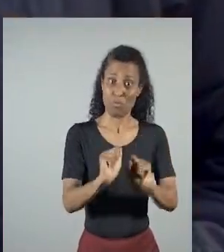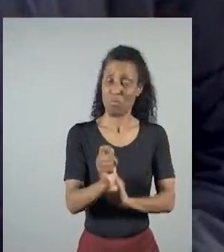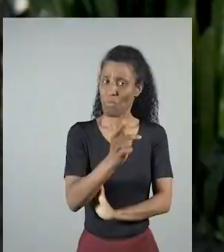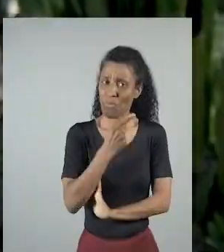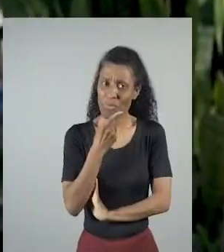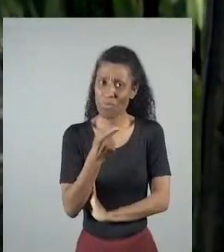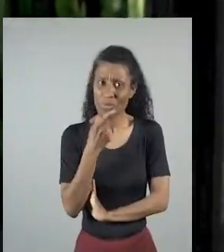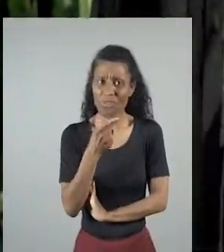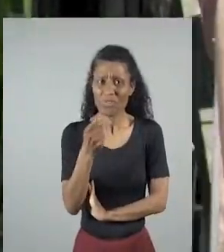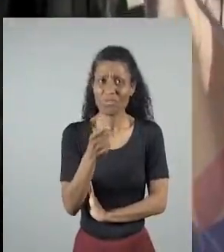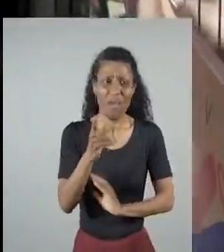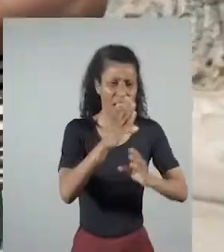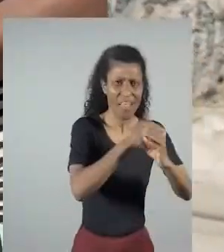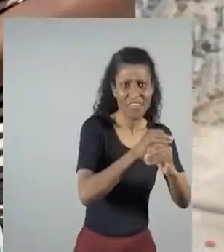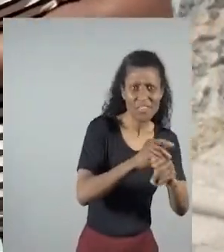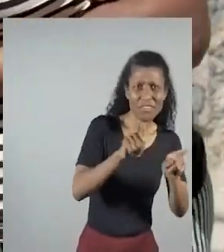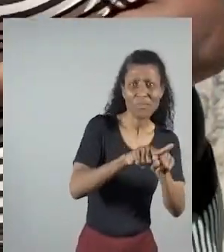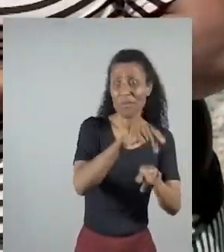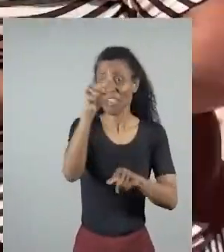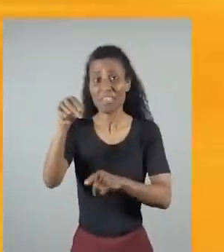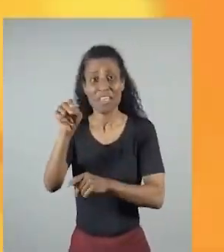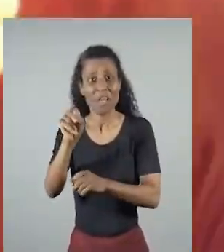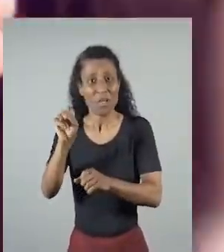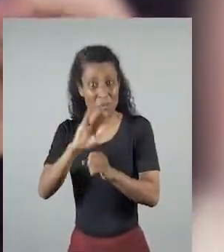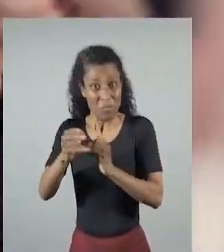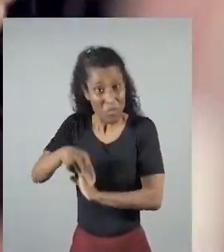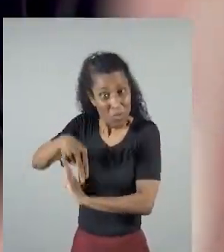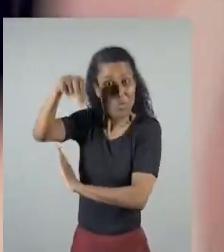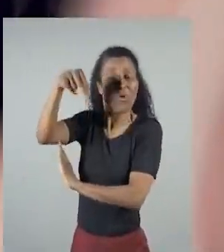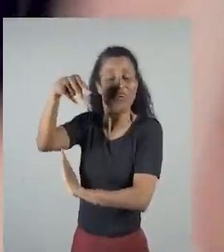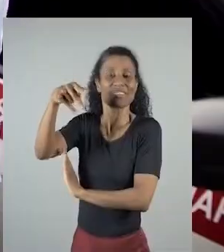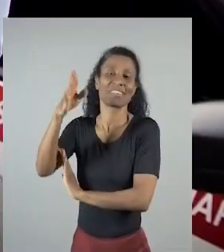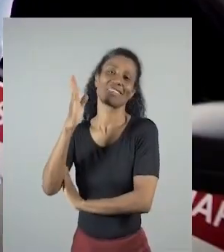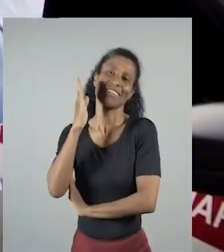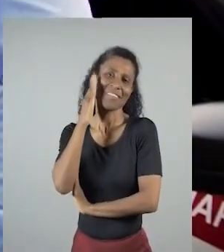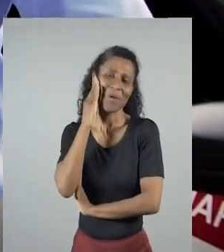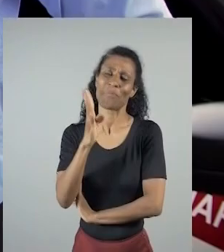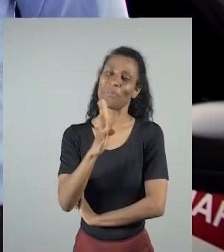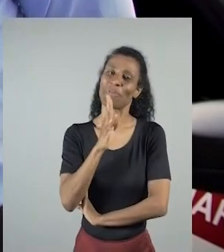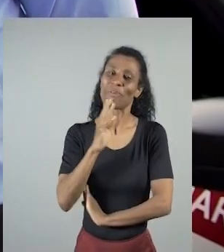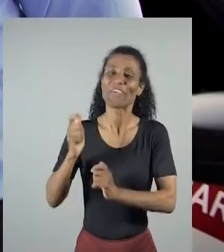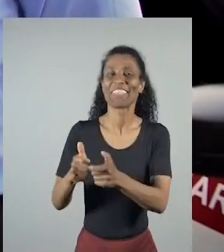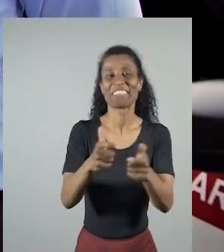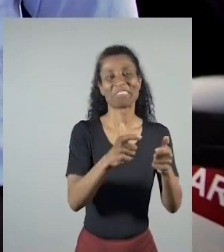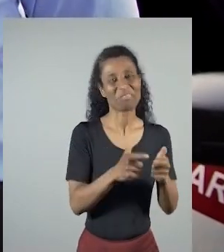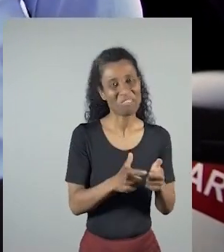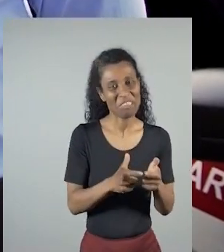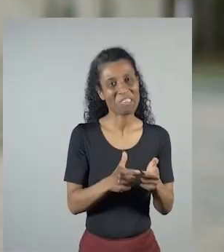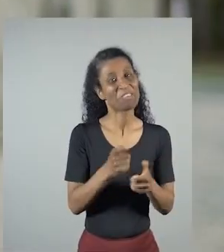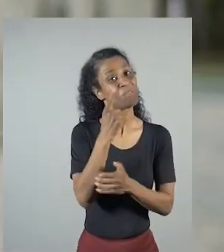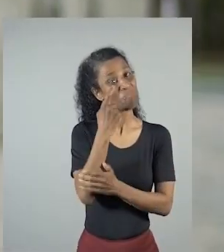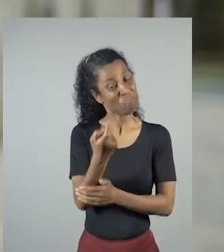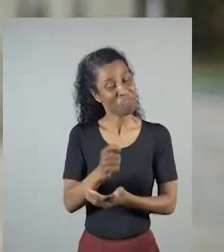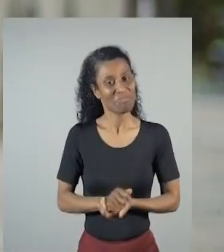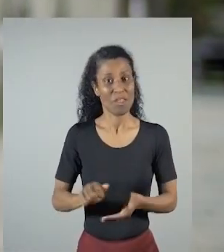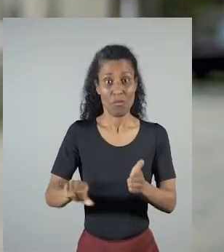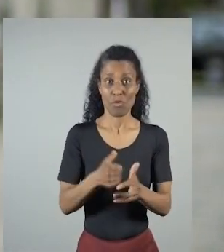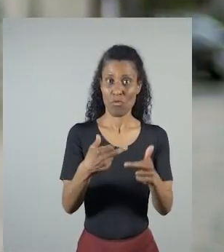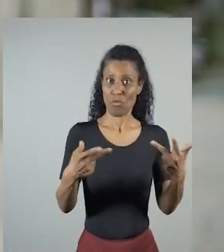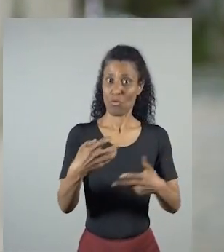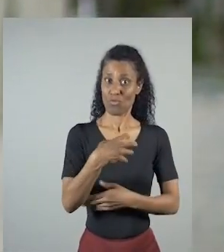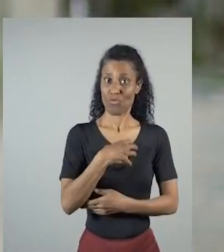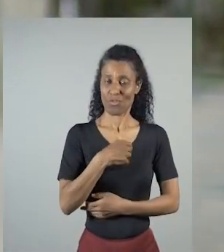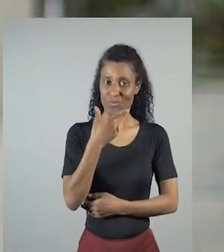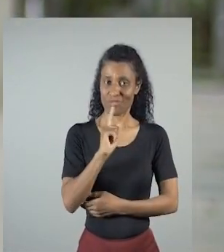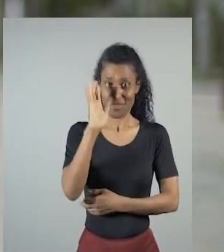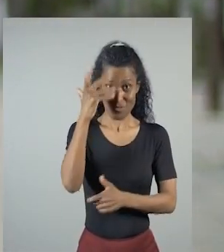lugares. Pode falar lá na Restinga e parar lá na Zona Norte. Ele sabe ponto por ponto. Isso é impressionante. O primeiro passo